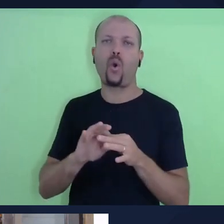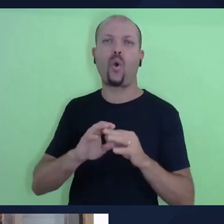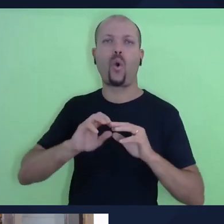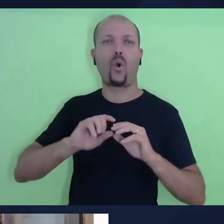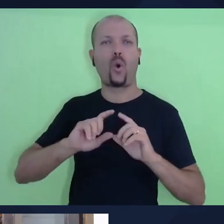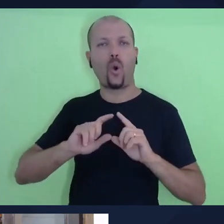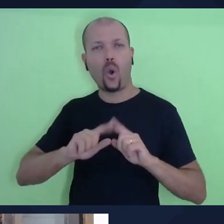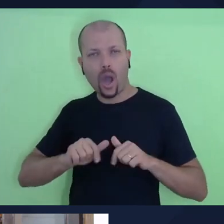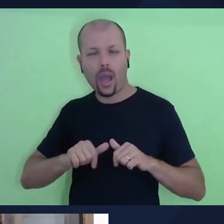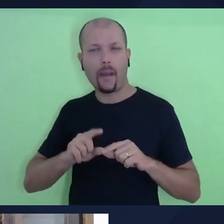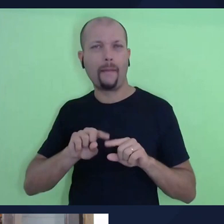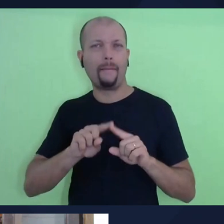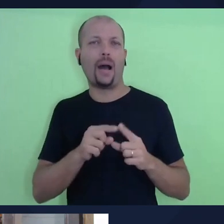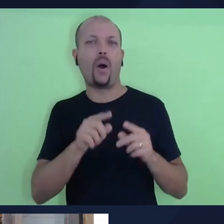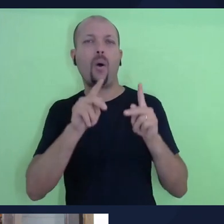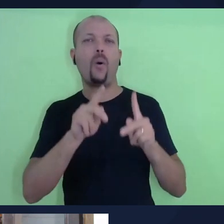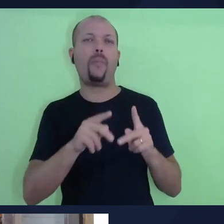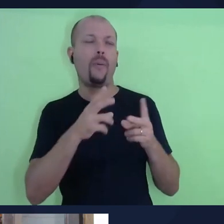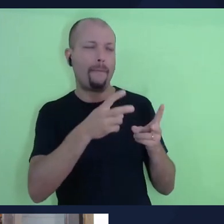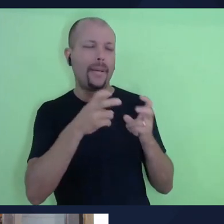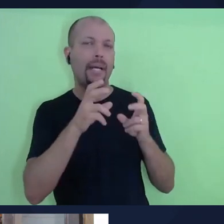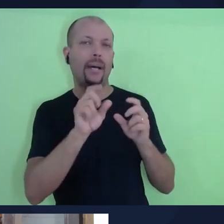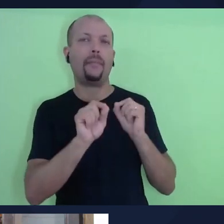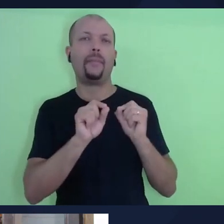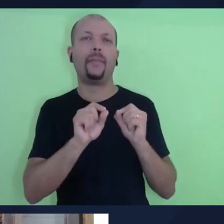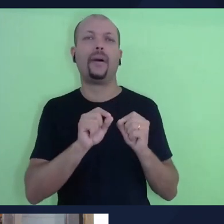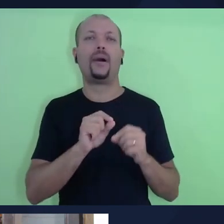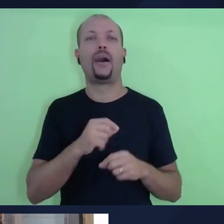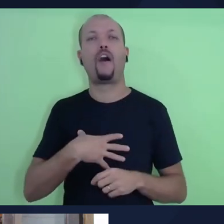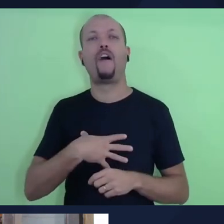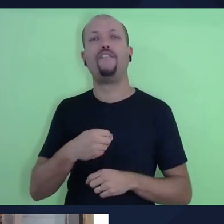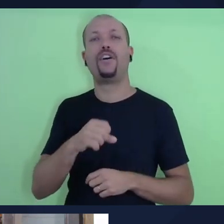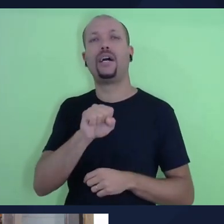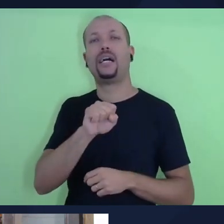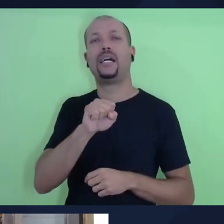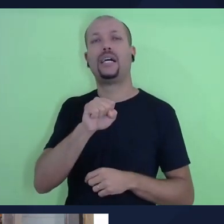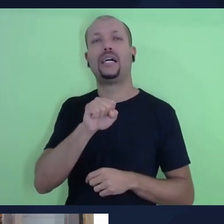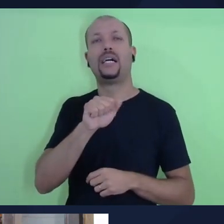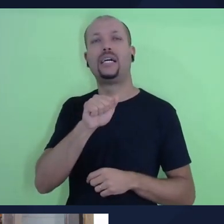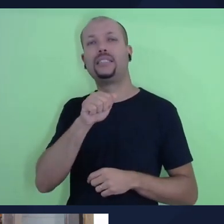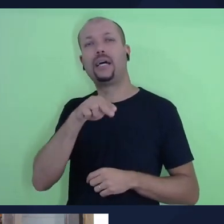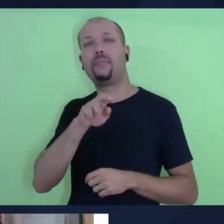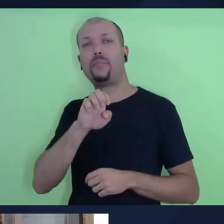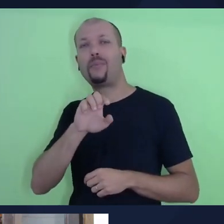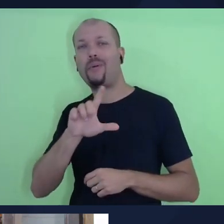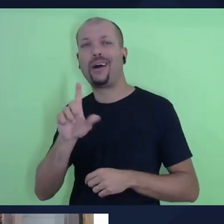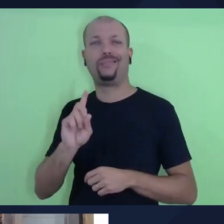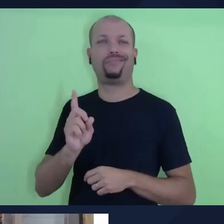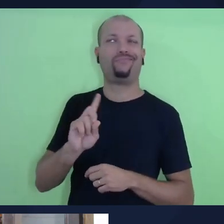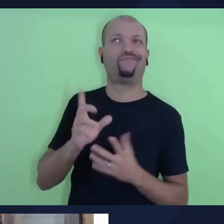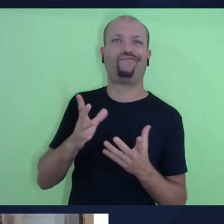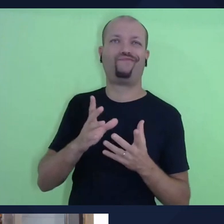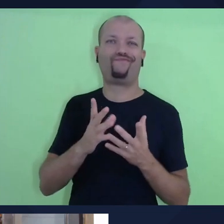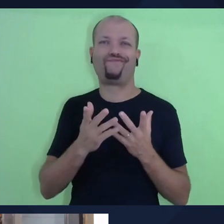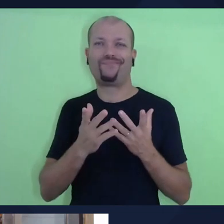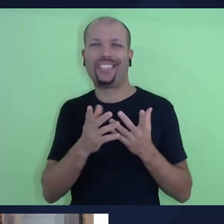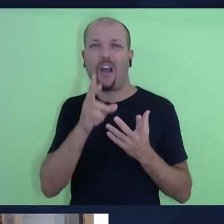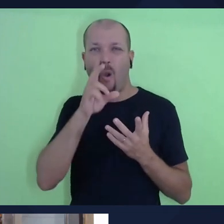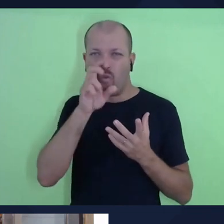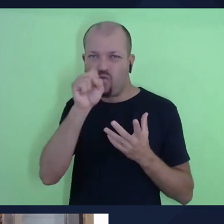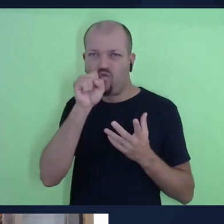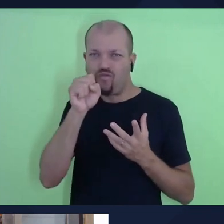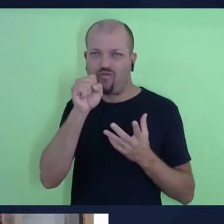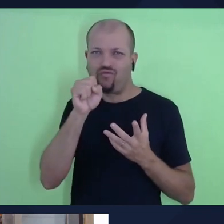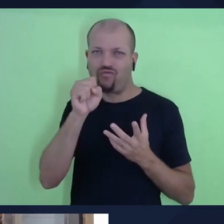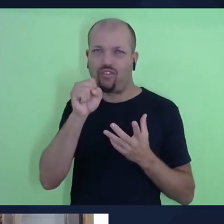de Israel percebe que os filhos de Samuel, eles não estão tão vinculados aos princípios e às virtudes que governavam o seu pai.